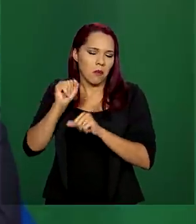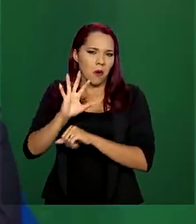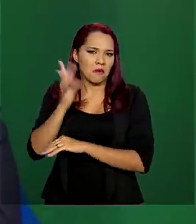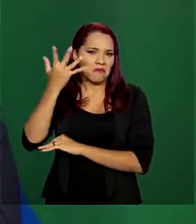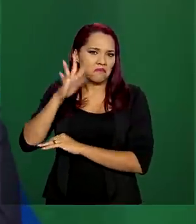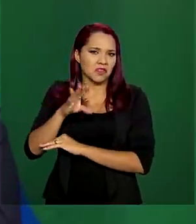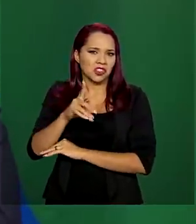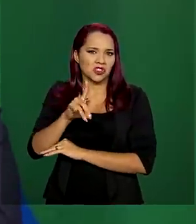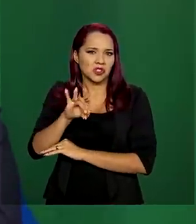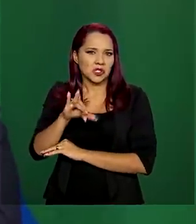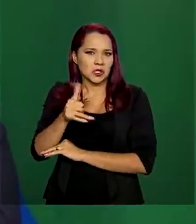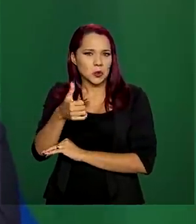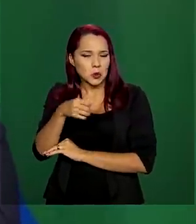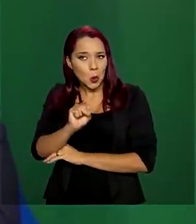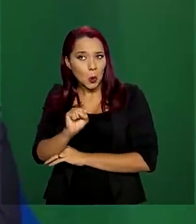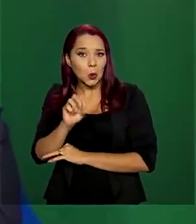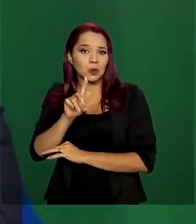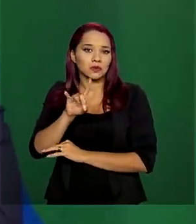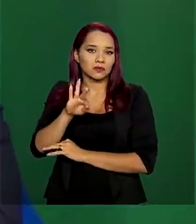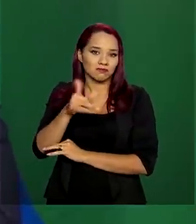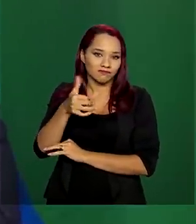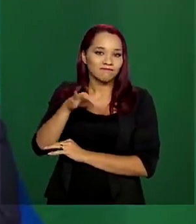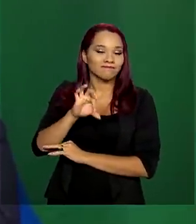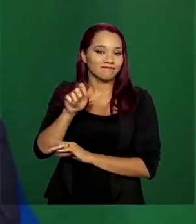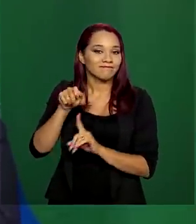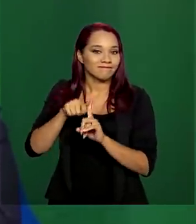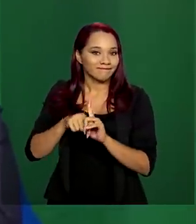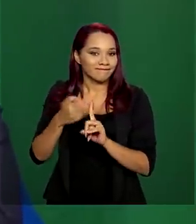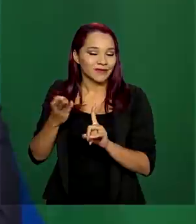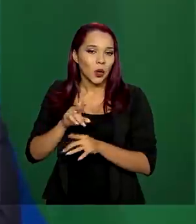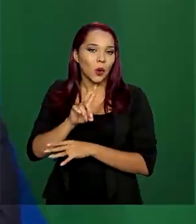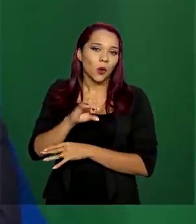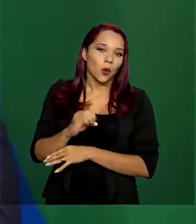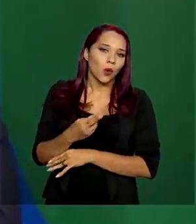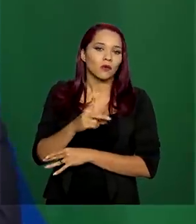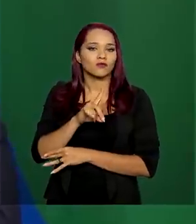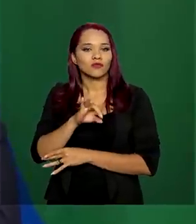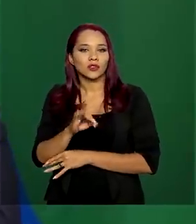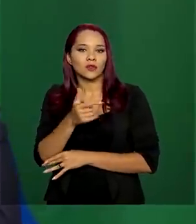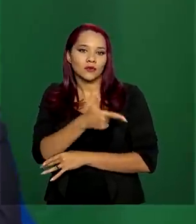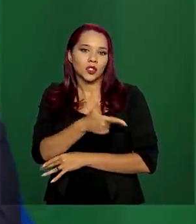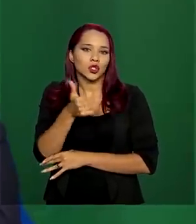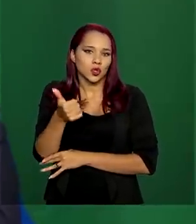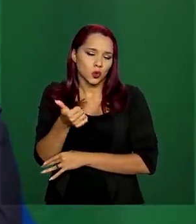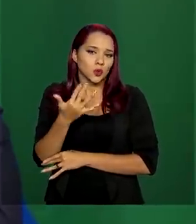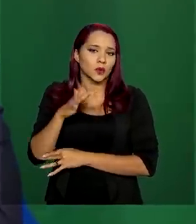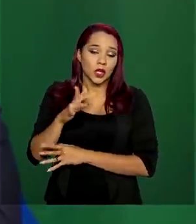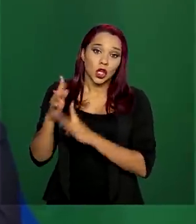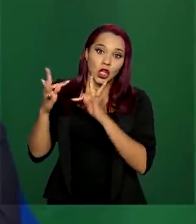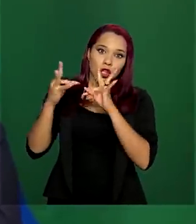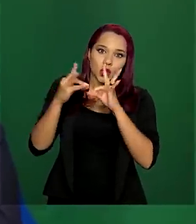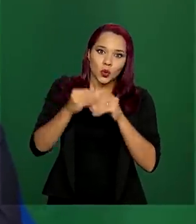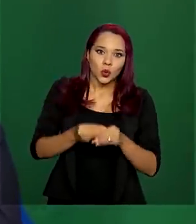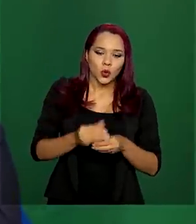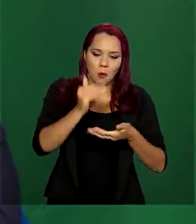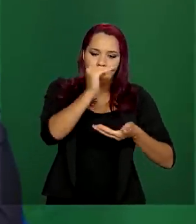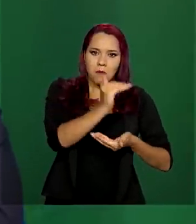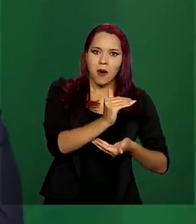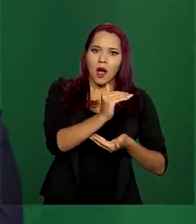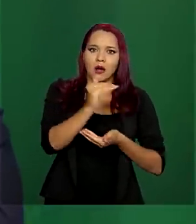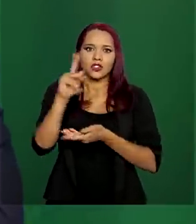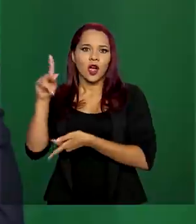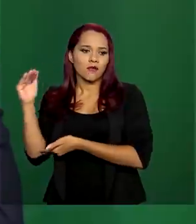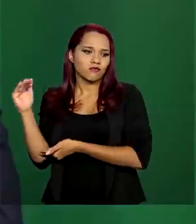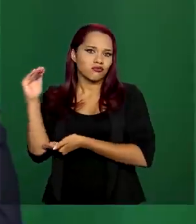18, no dia 19. Então, ou no dia 20 ou no dia 21, mais tardar toda essa carga, essa primeira leva já vai estar no